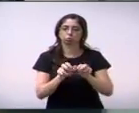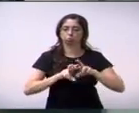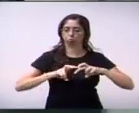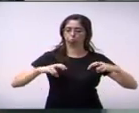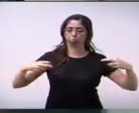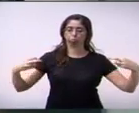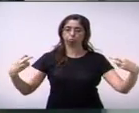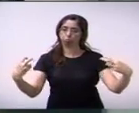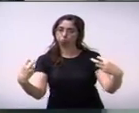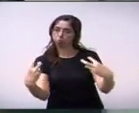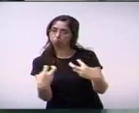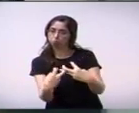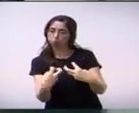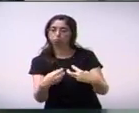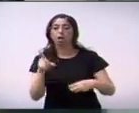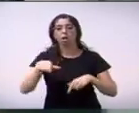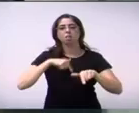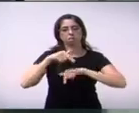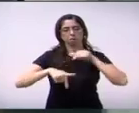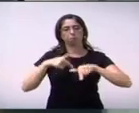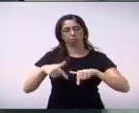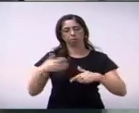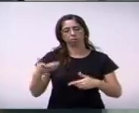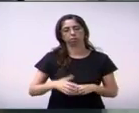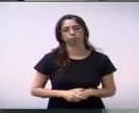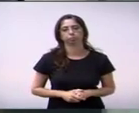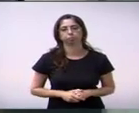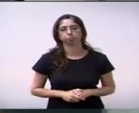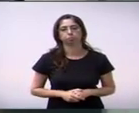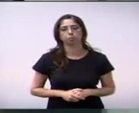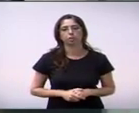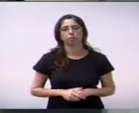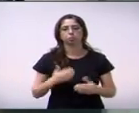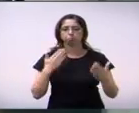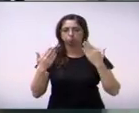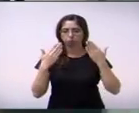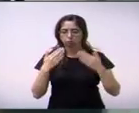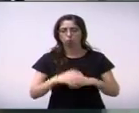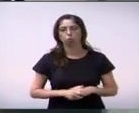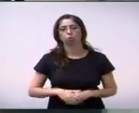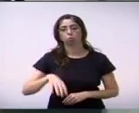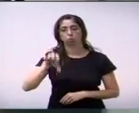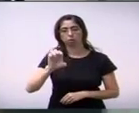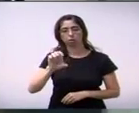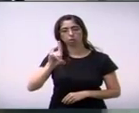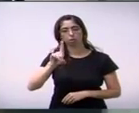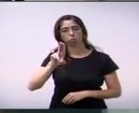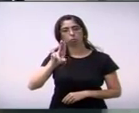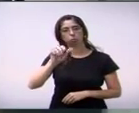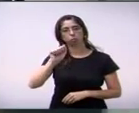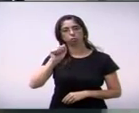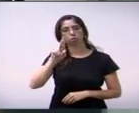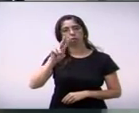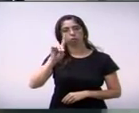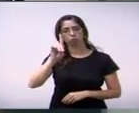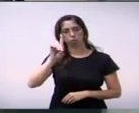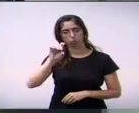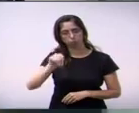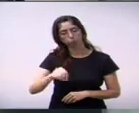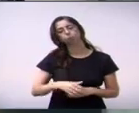do setor onde ele trabalha, e eu não sou especialista na área do trabalho, falei, vamos estudar, Eduardo, vou ver se houver